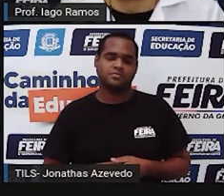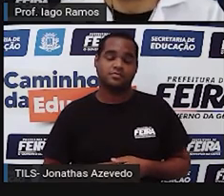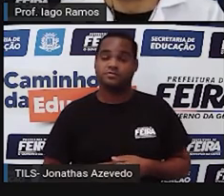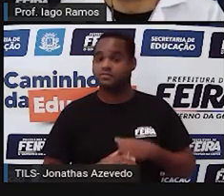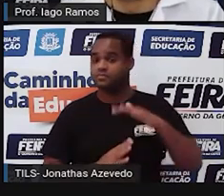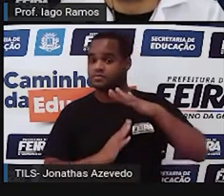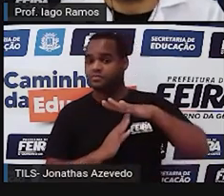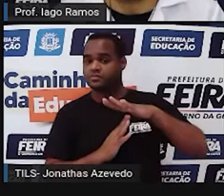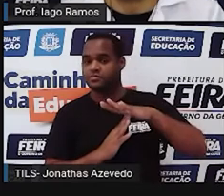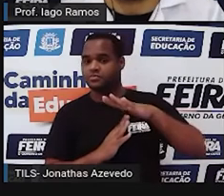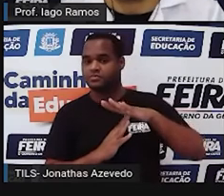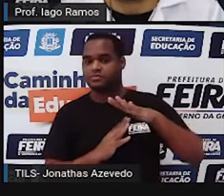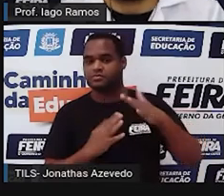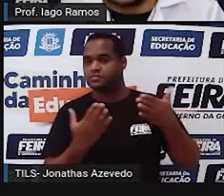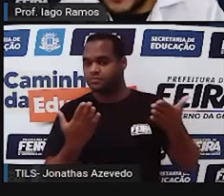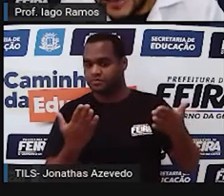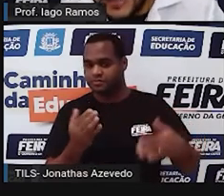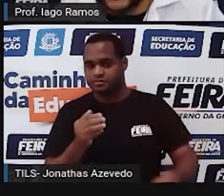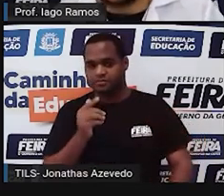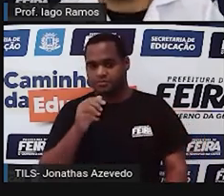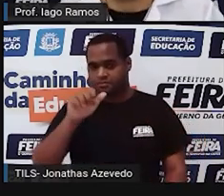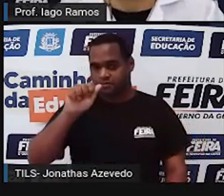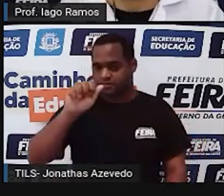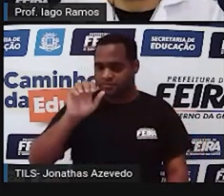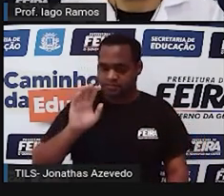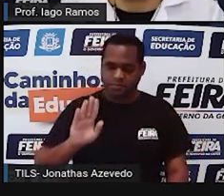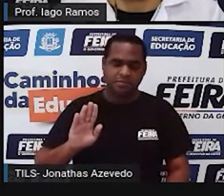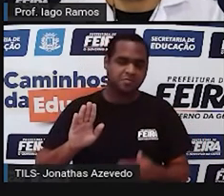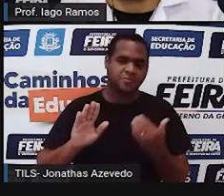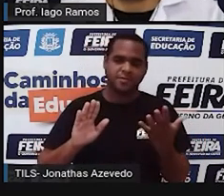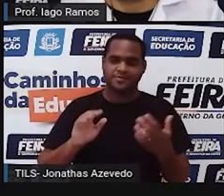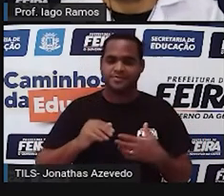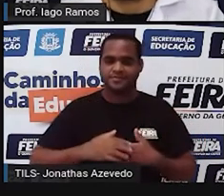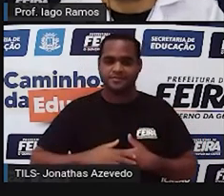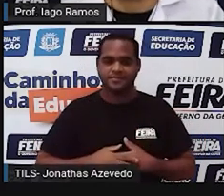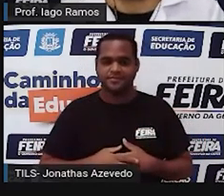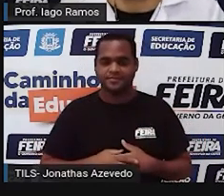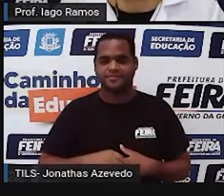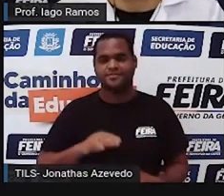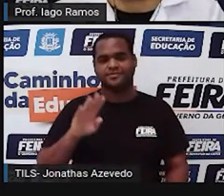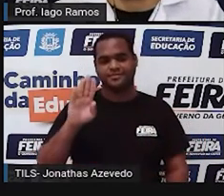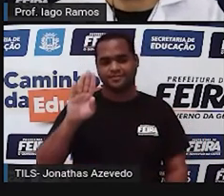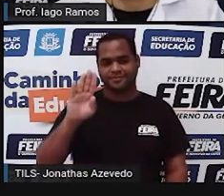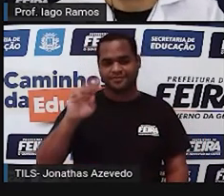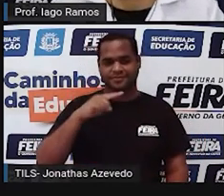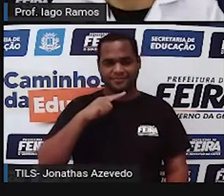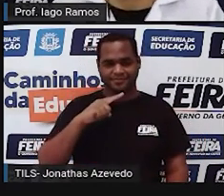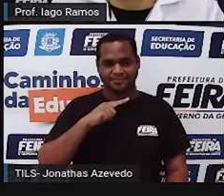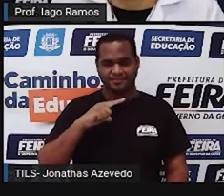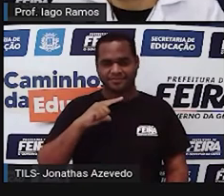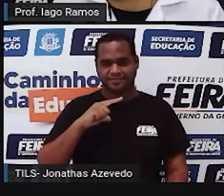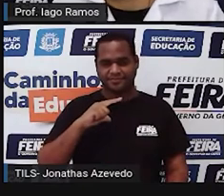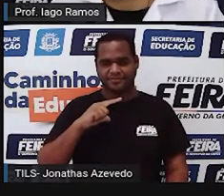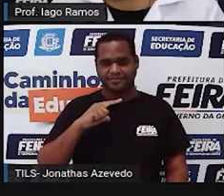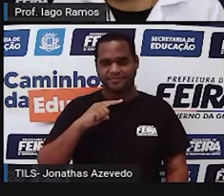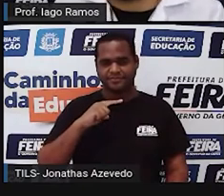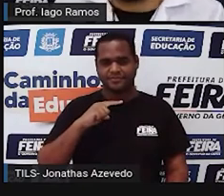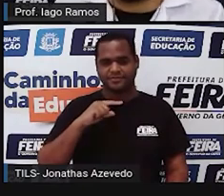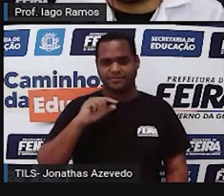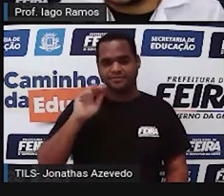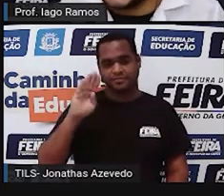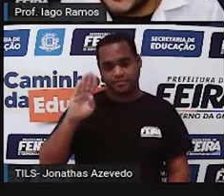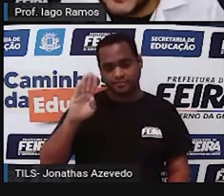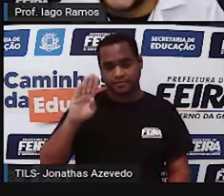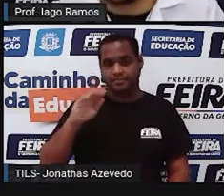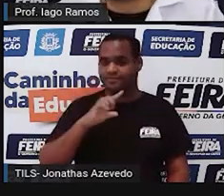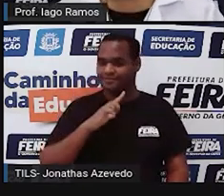Tempo. E aí, letra A ou letra B, vamos verificar? Letra B, nota 10 para você que acertou,